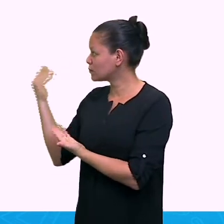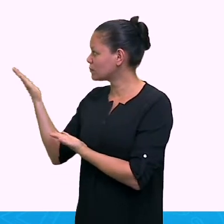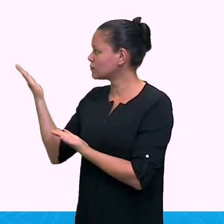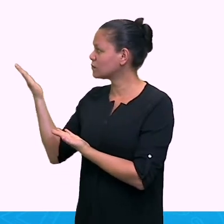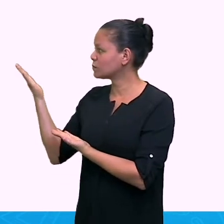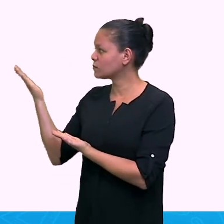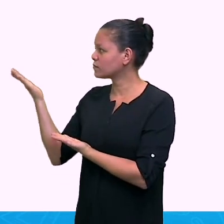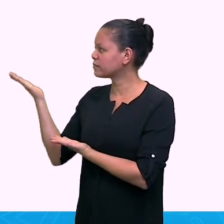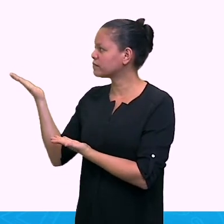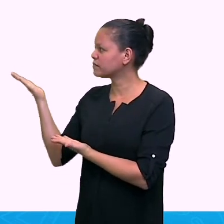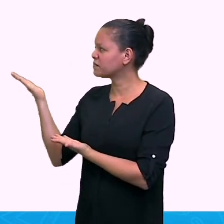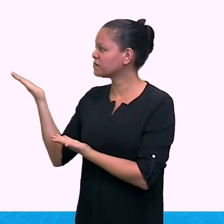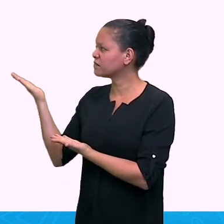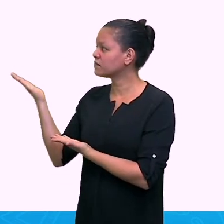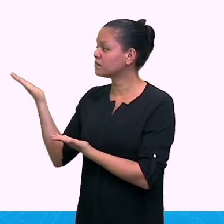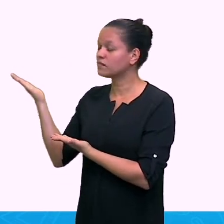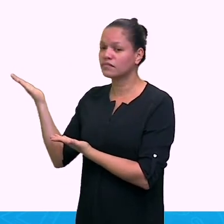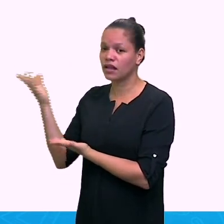Them.